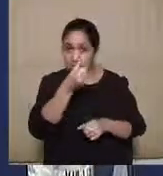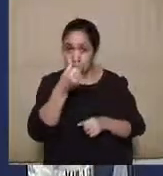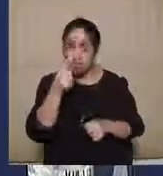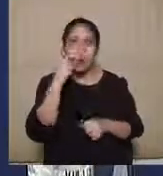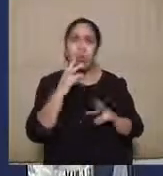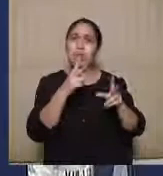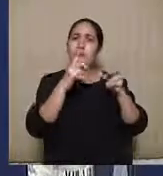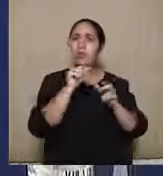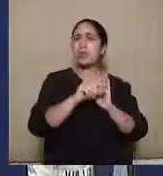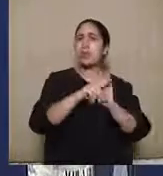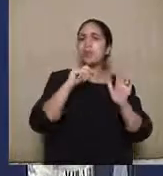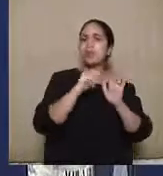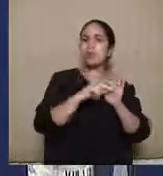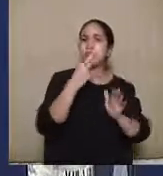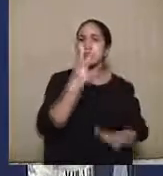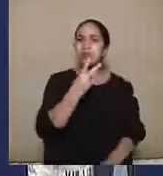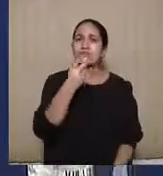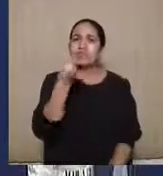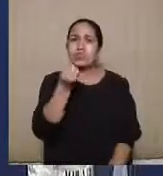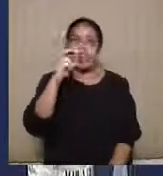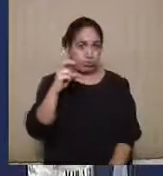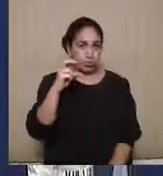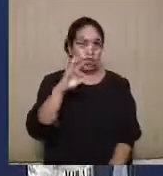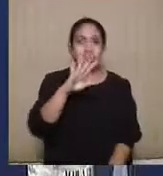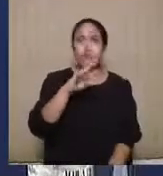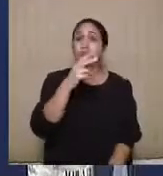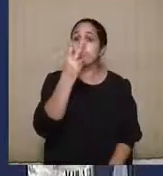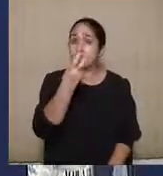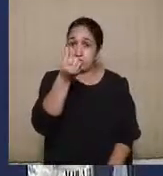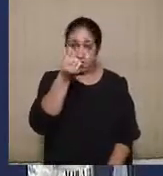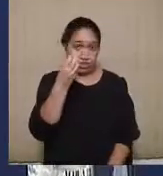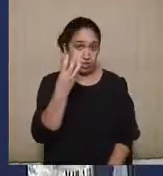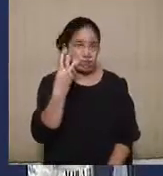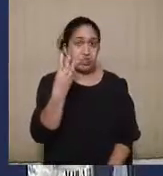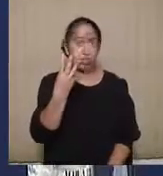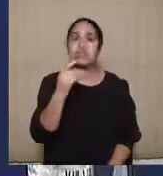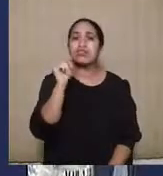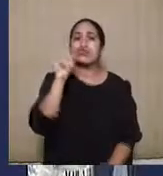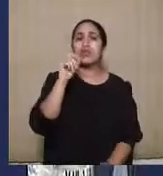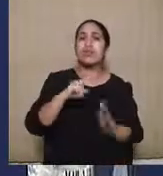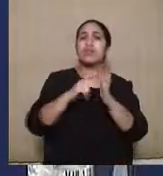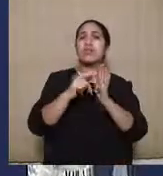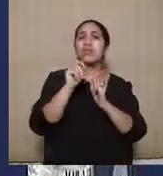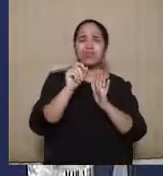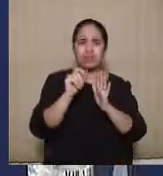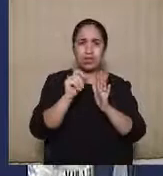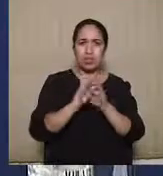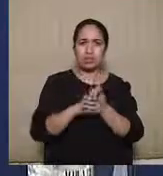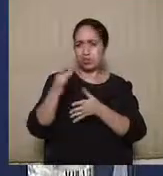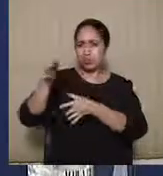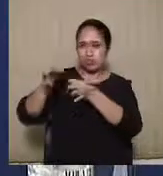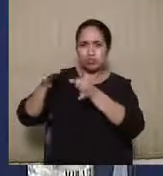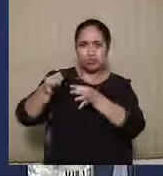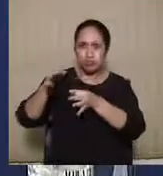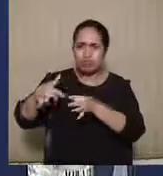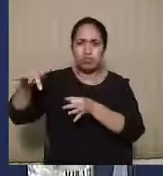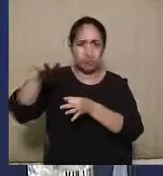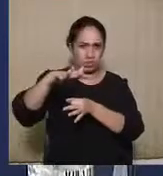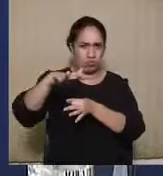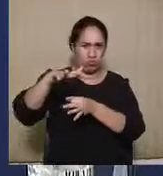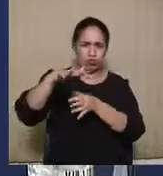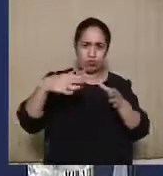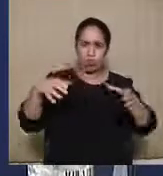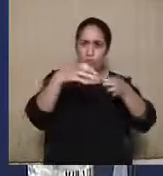nele um artigo 265, quer dizer, 263, queria dizer o seguinte, que no julgamento de um mesmo pleito